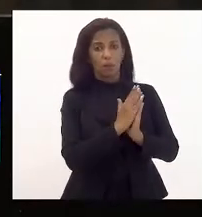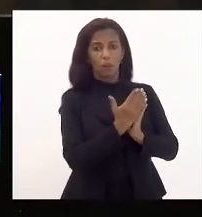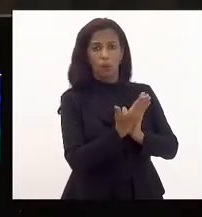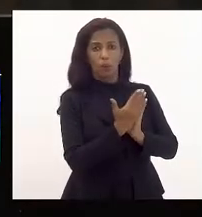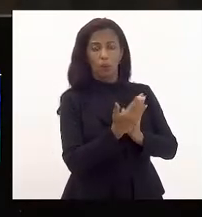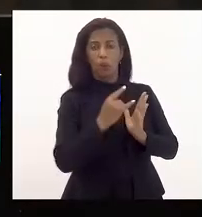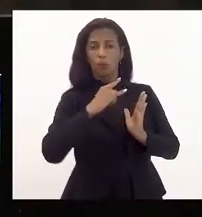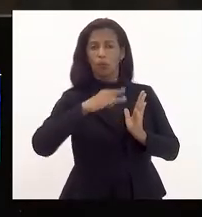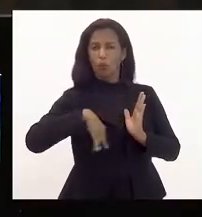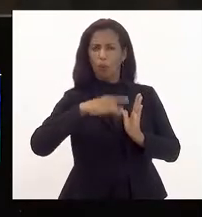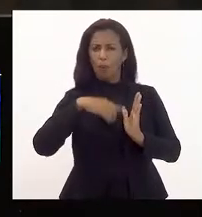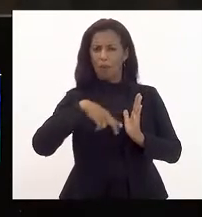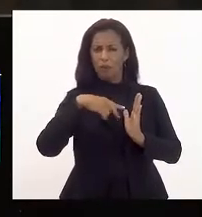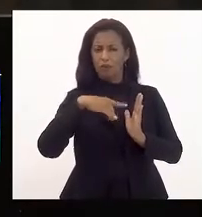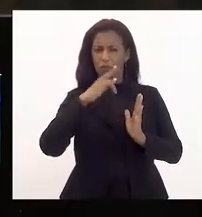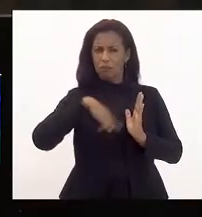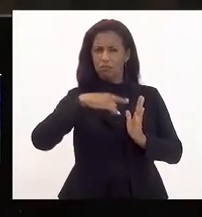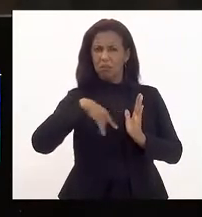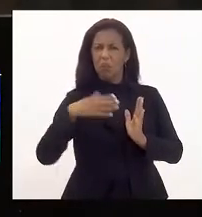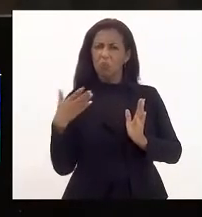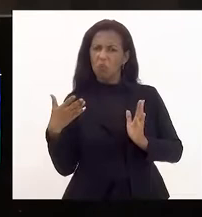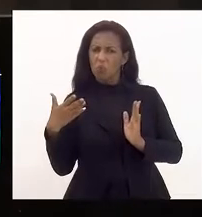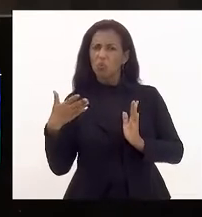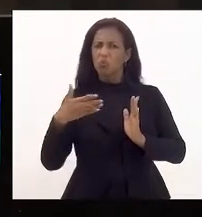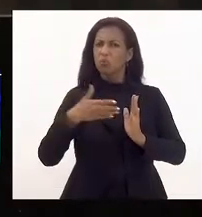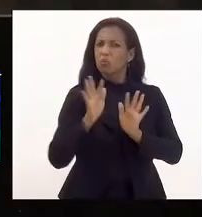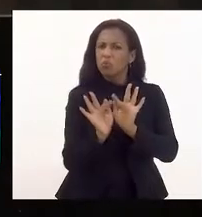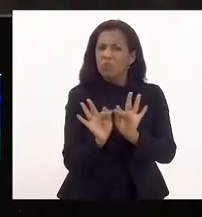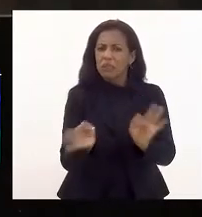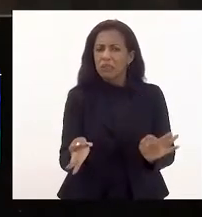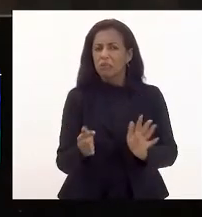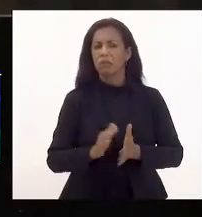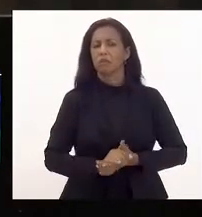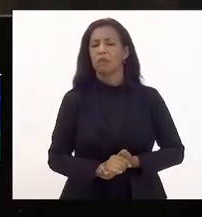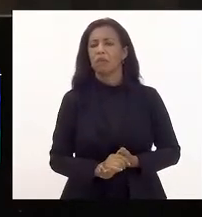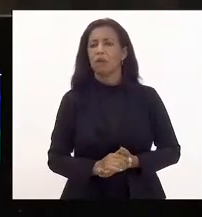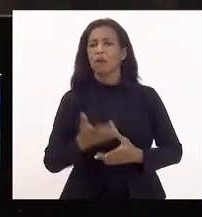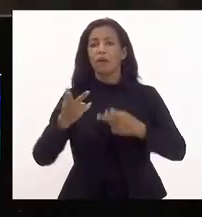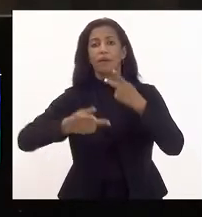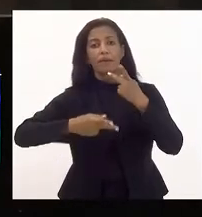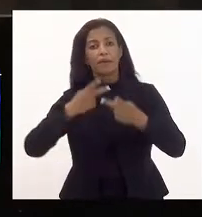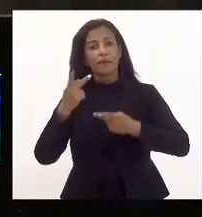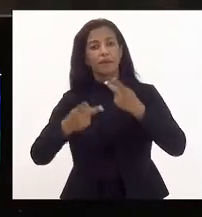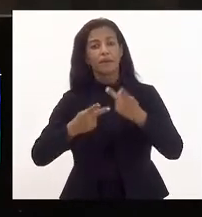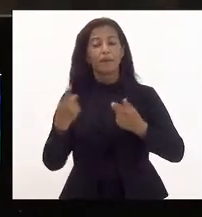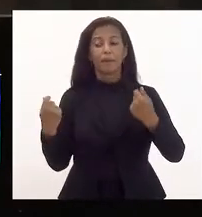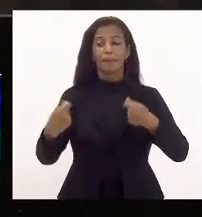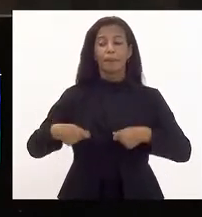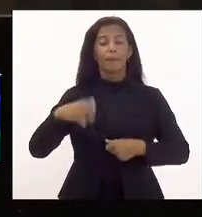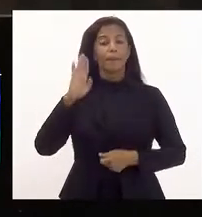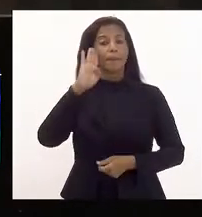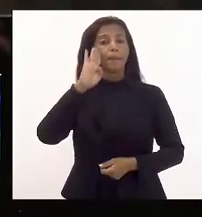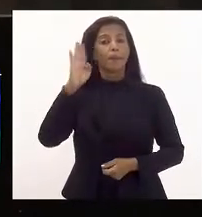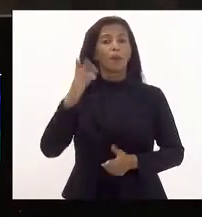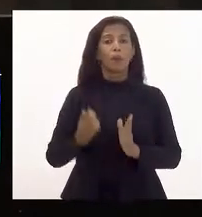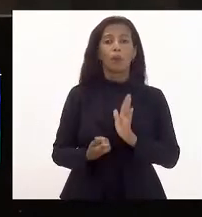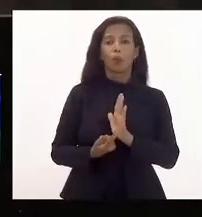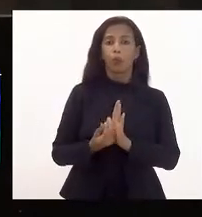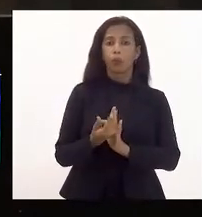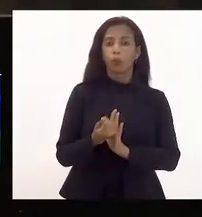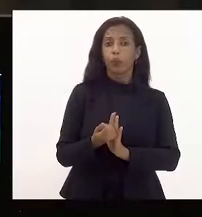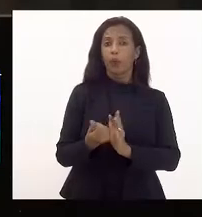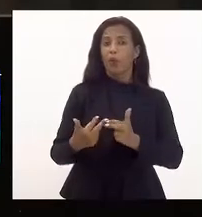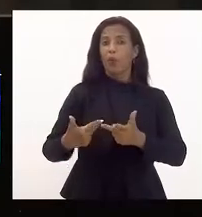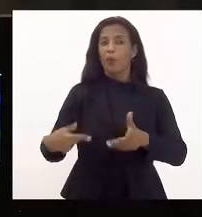muito didática, muito direta, muito simples, dizendo que principalmente o orçamento é